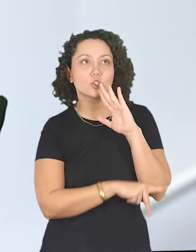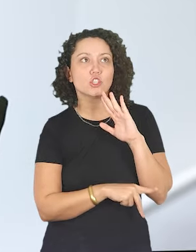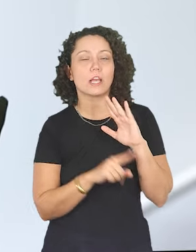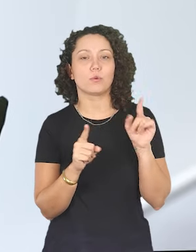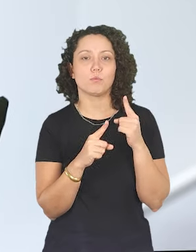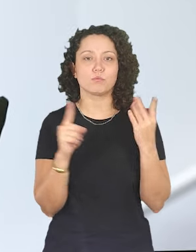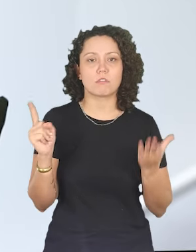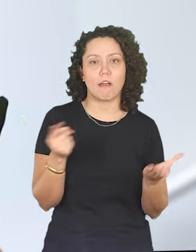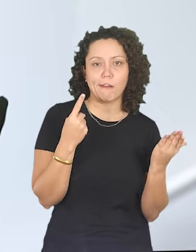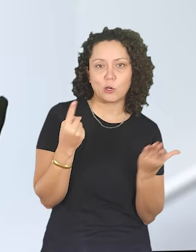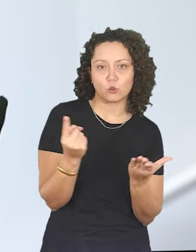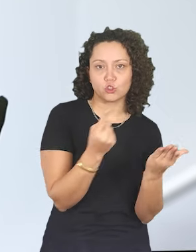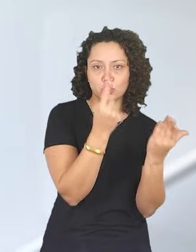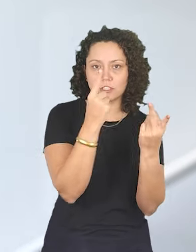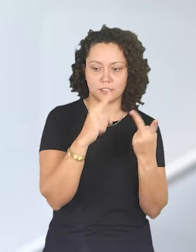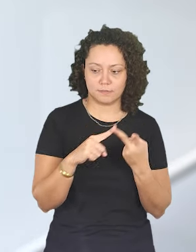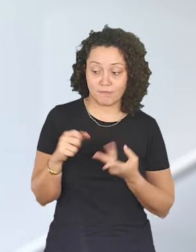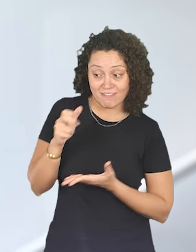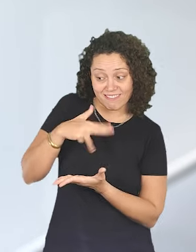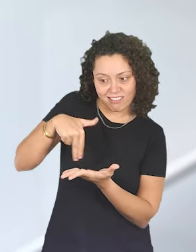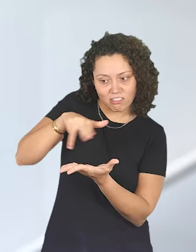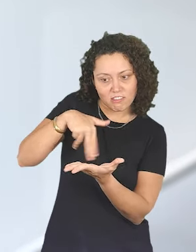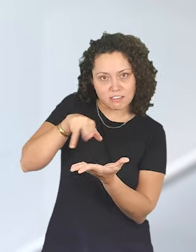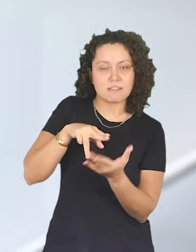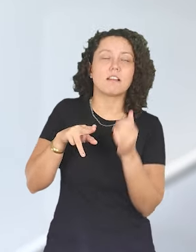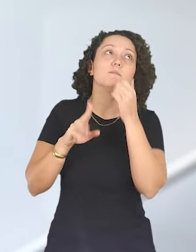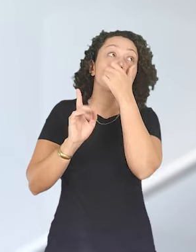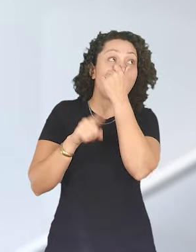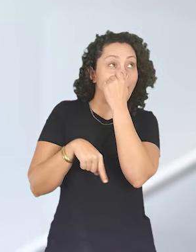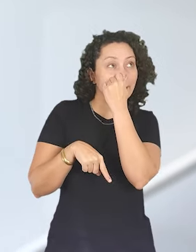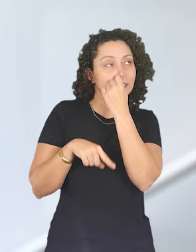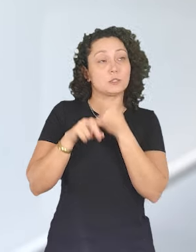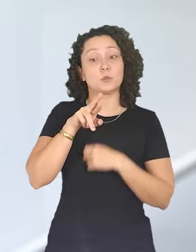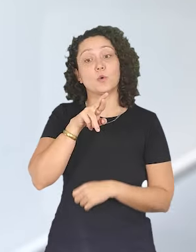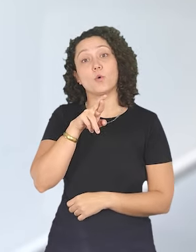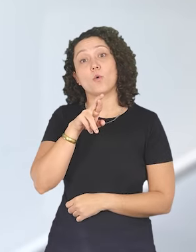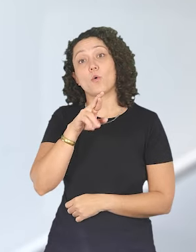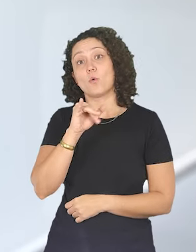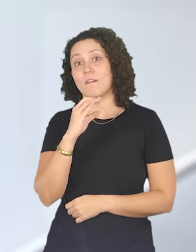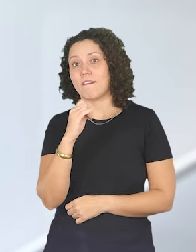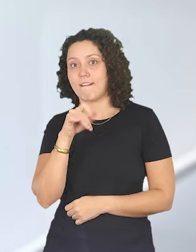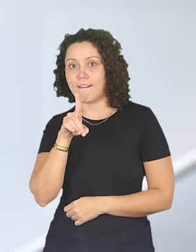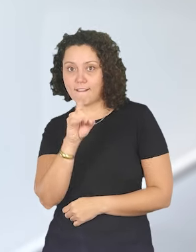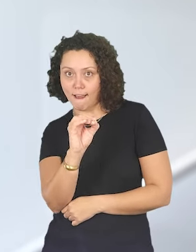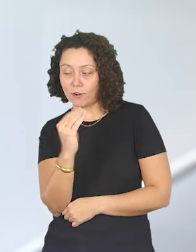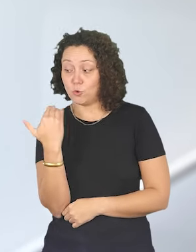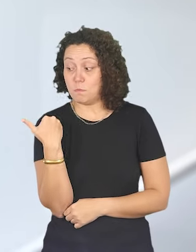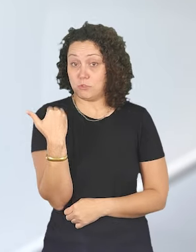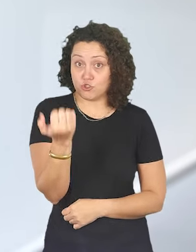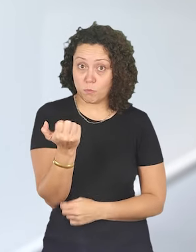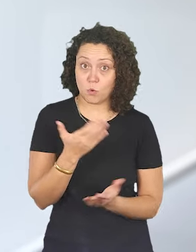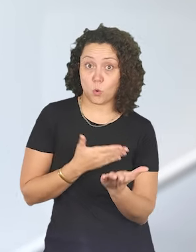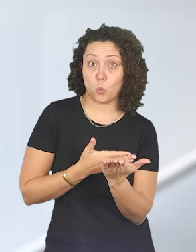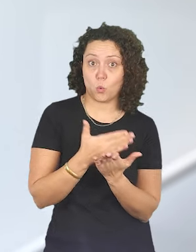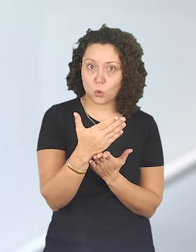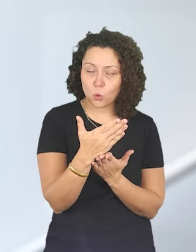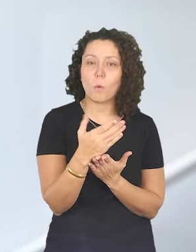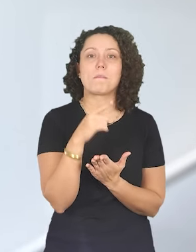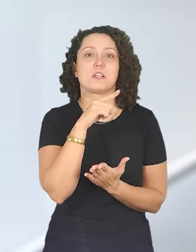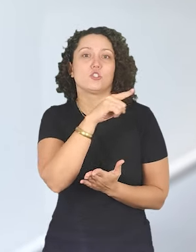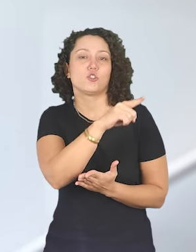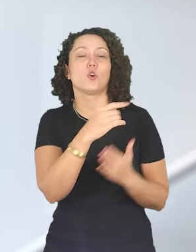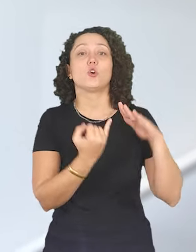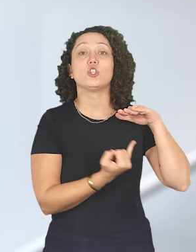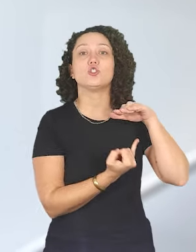erudita, de dança. Foi aí que também o Ricardo voltou a me chamar quando começou a obra do